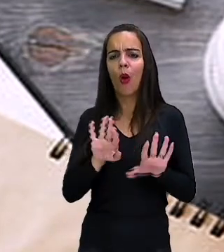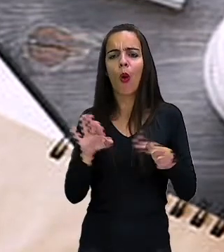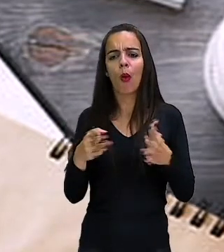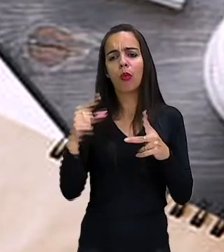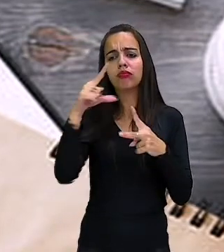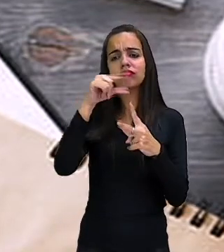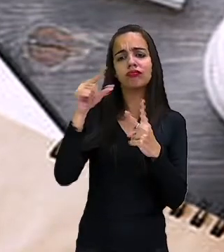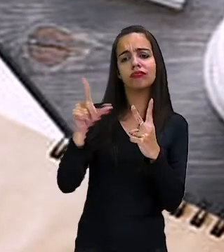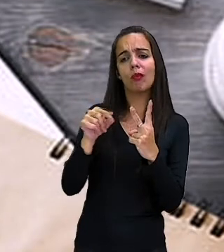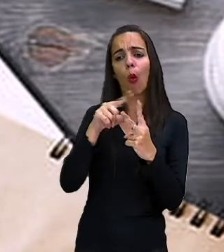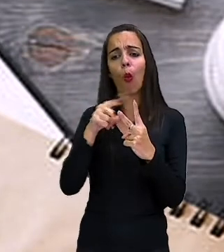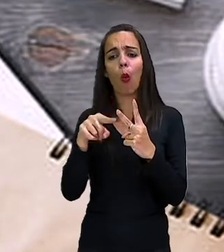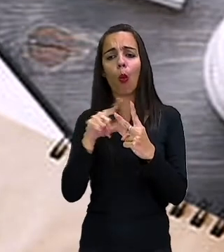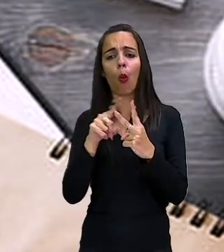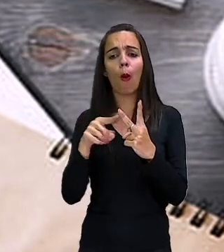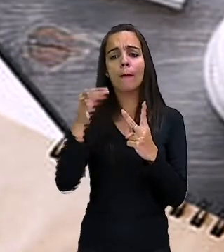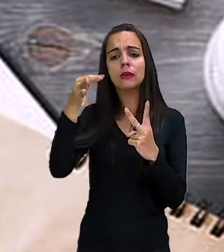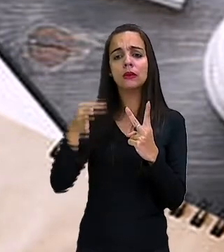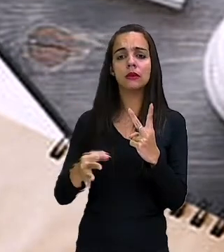é a opção que nós teremos? Vamos ver?